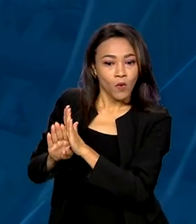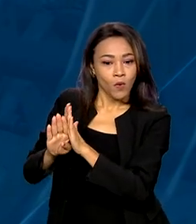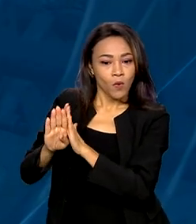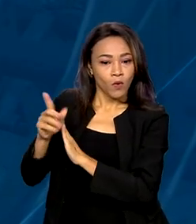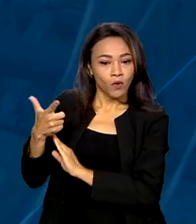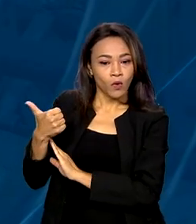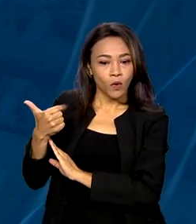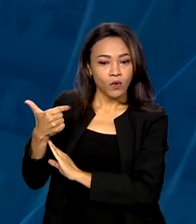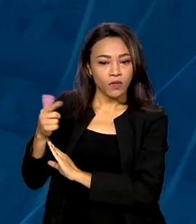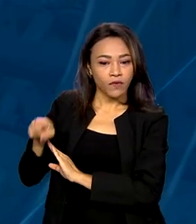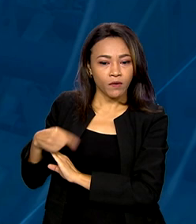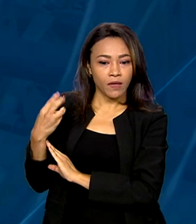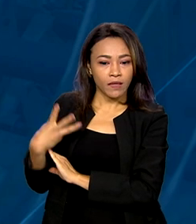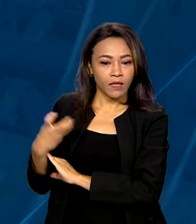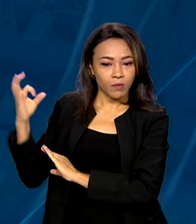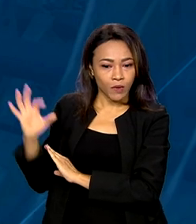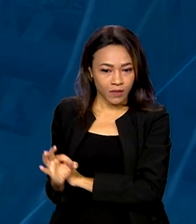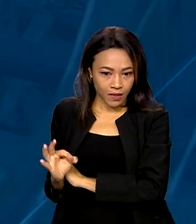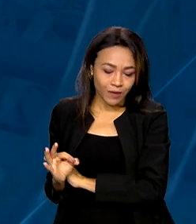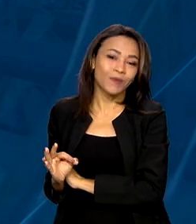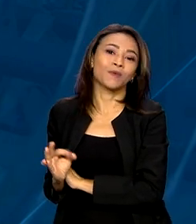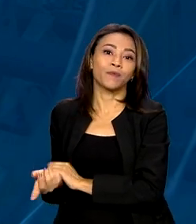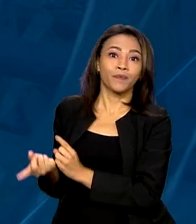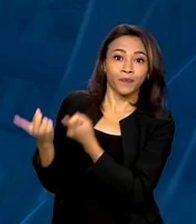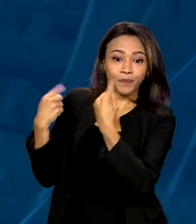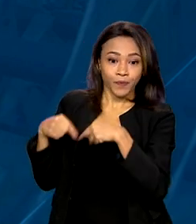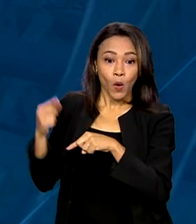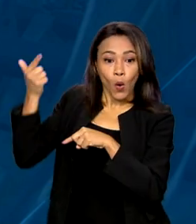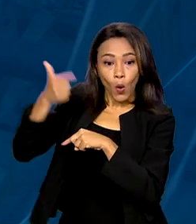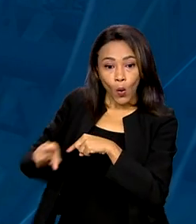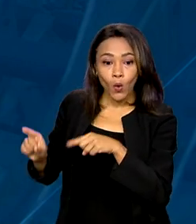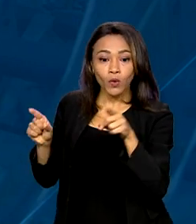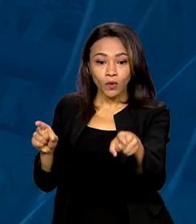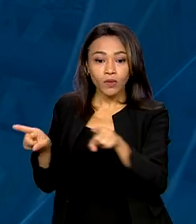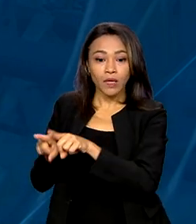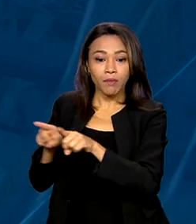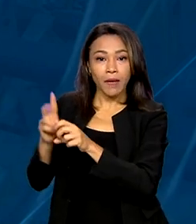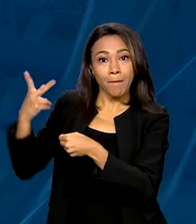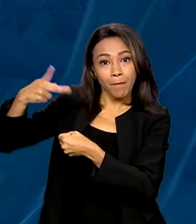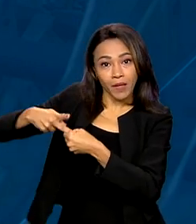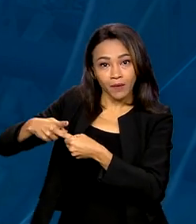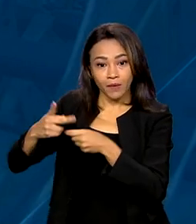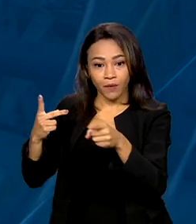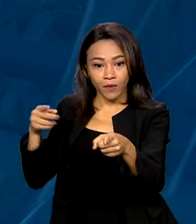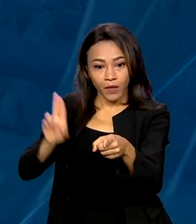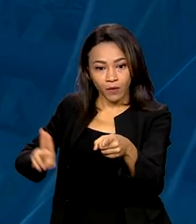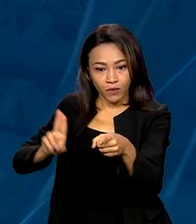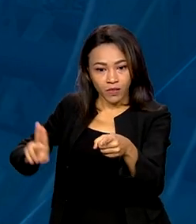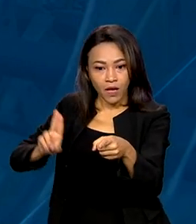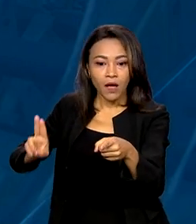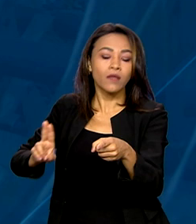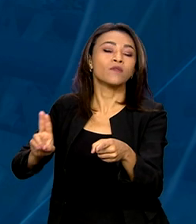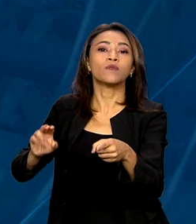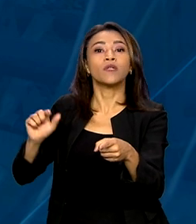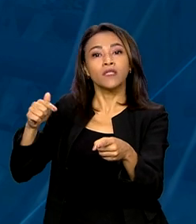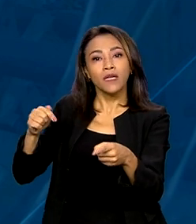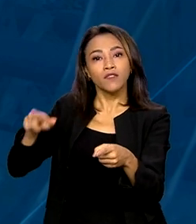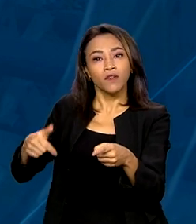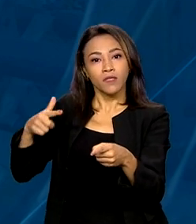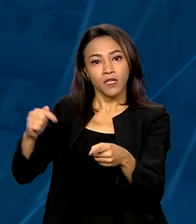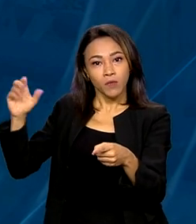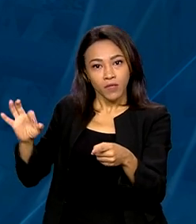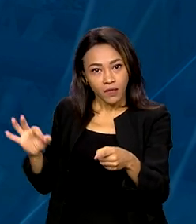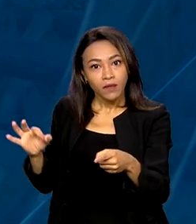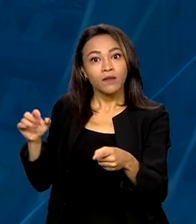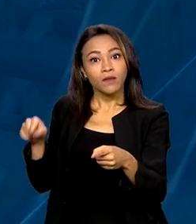,3%. A produção de coque, um combustível fóssil usado na indústria metalúrgica e também de derivados